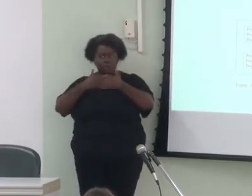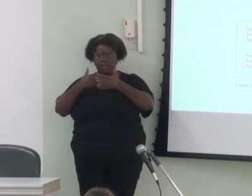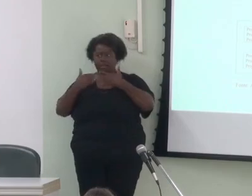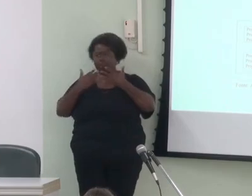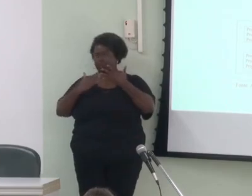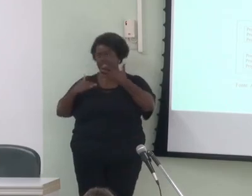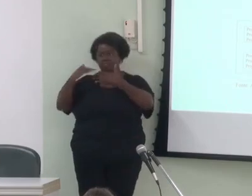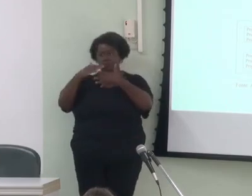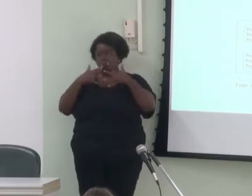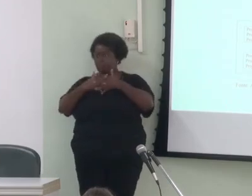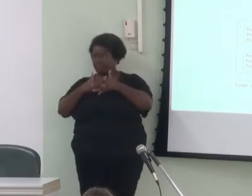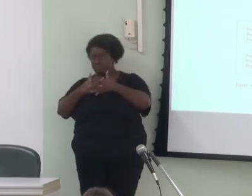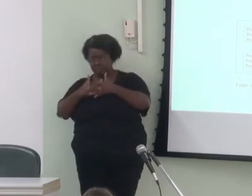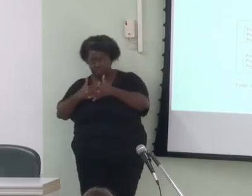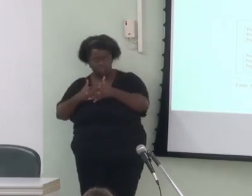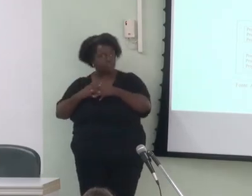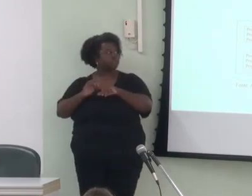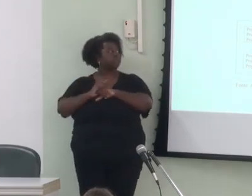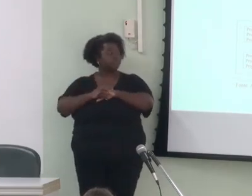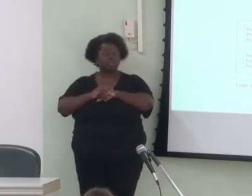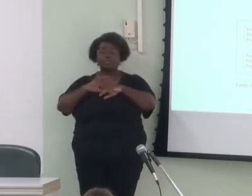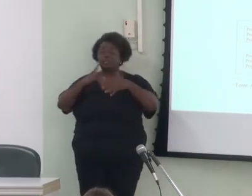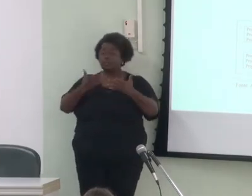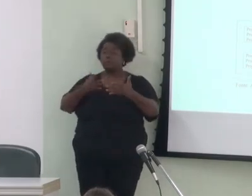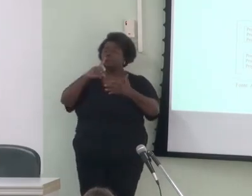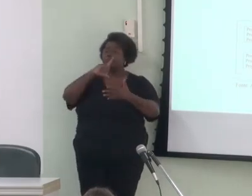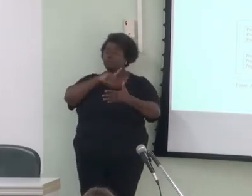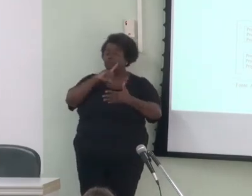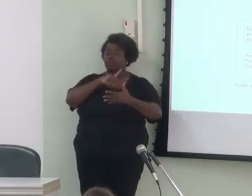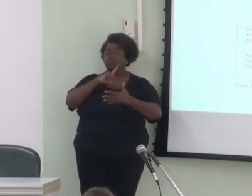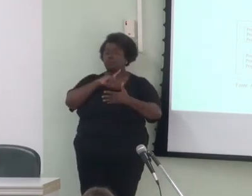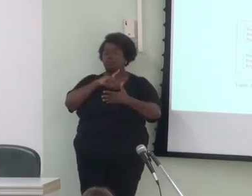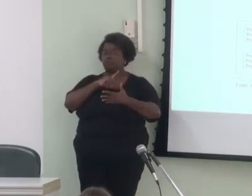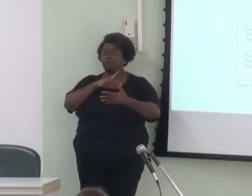forma todas as propriedades convencionalizadas